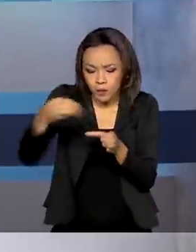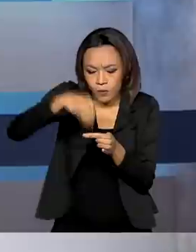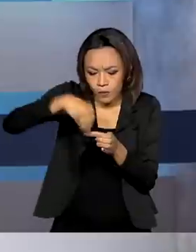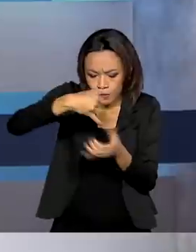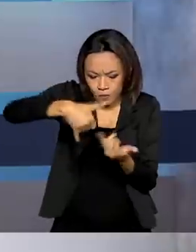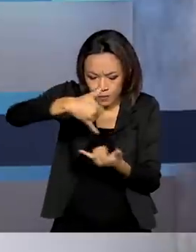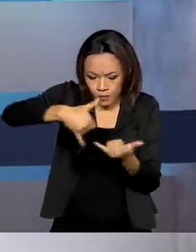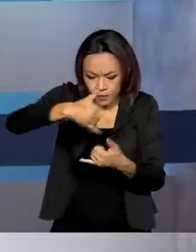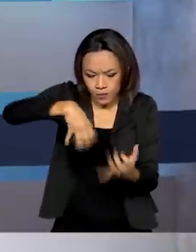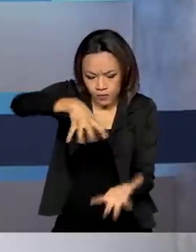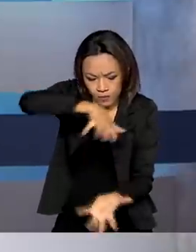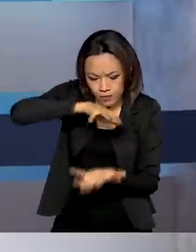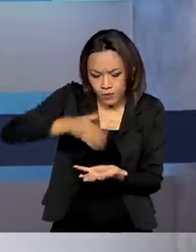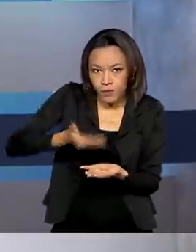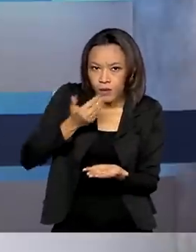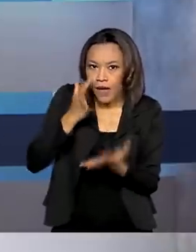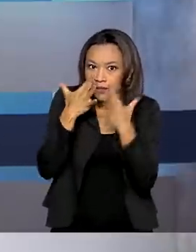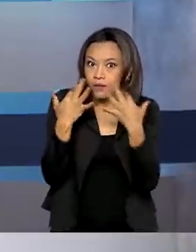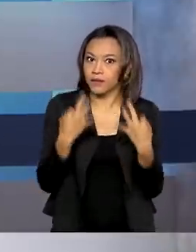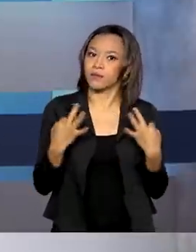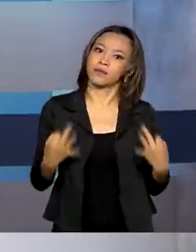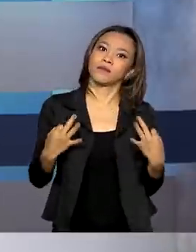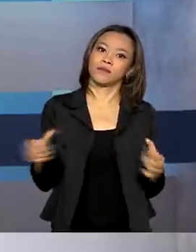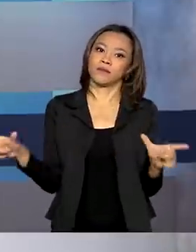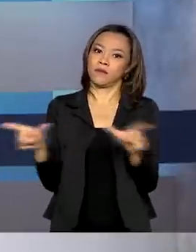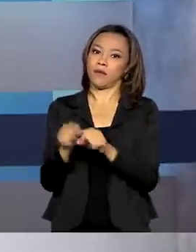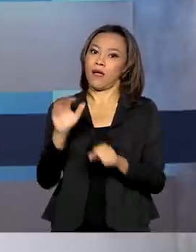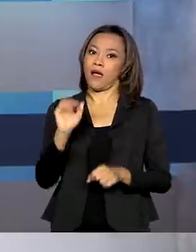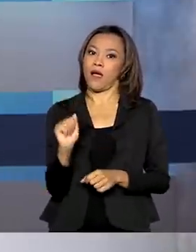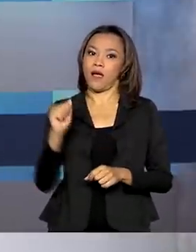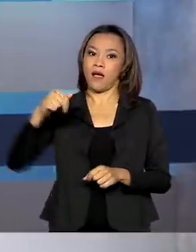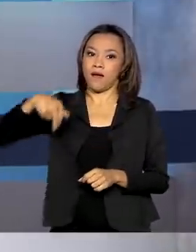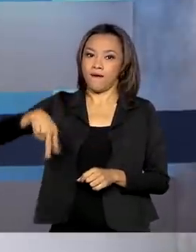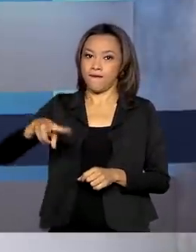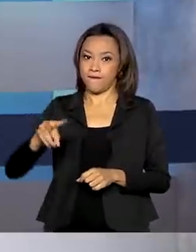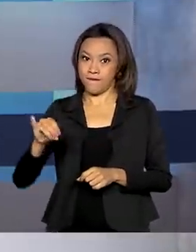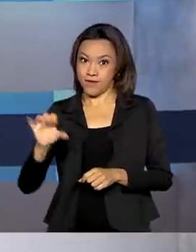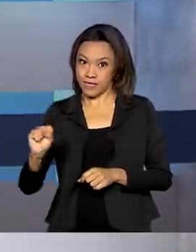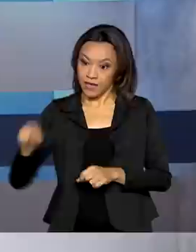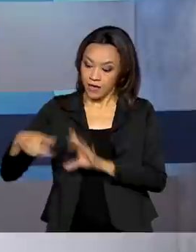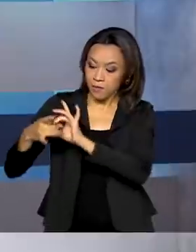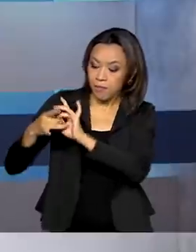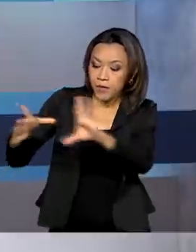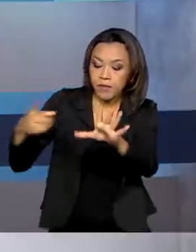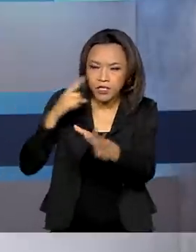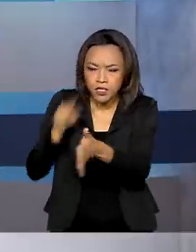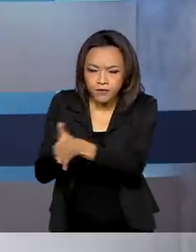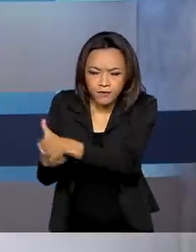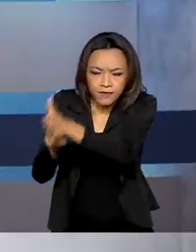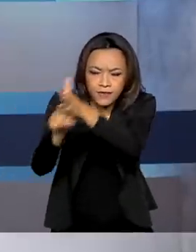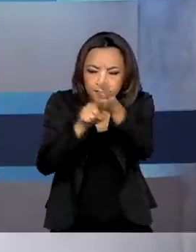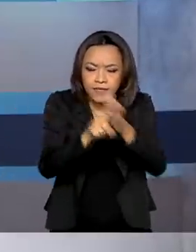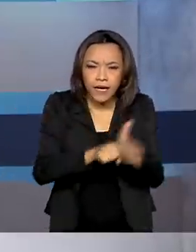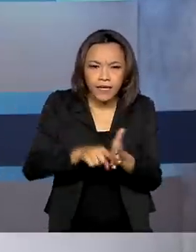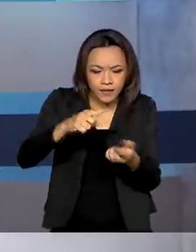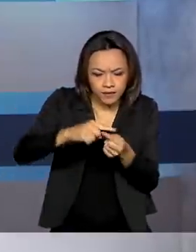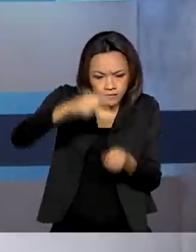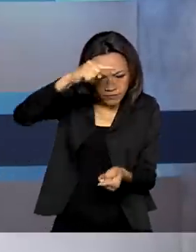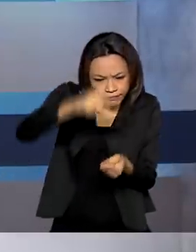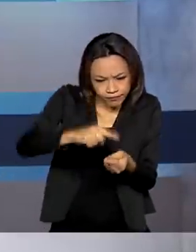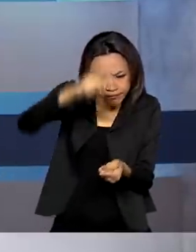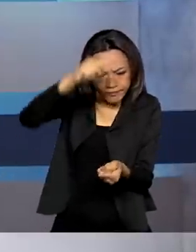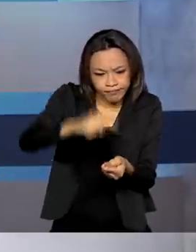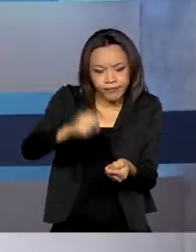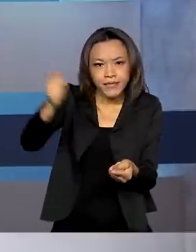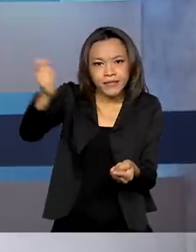preciso atenção. A Agência Nacional de Vigilância Sanitária é quem autoriza e fiscaliza a quantidade mínima ou máxima